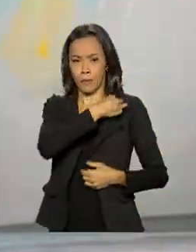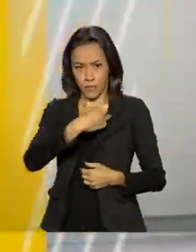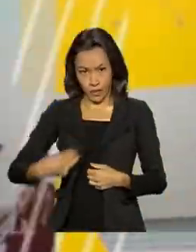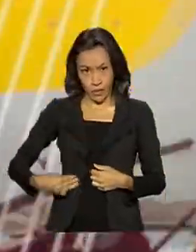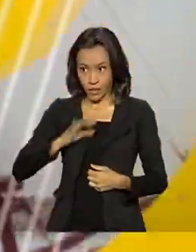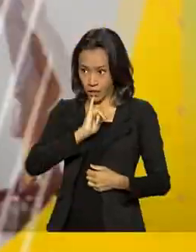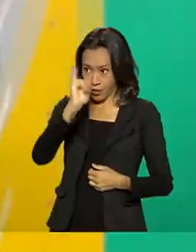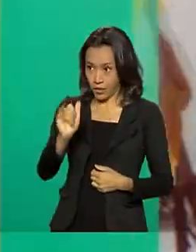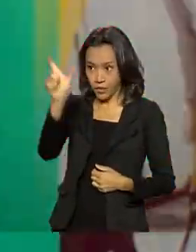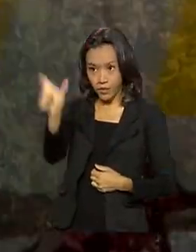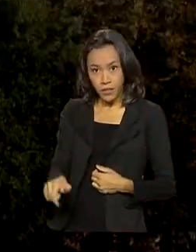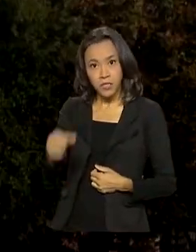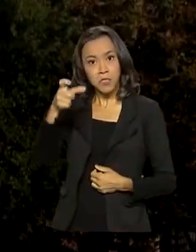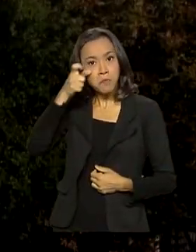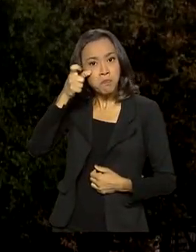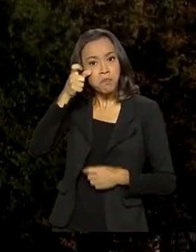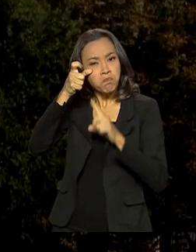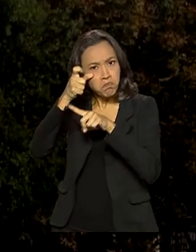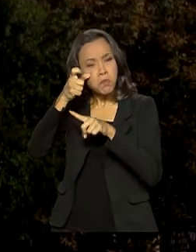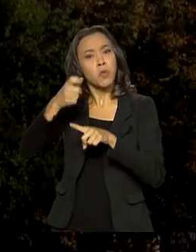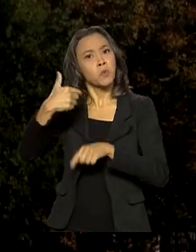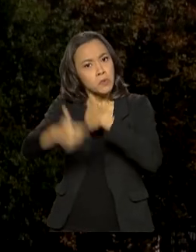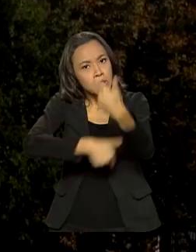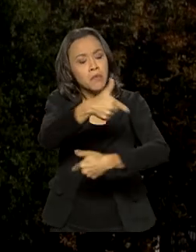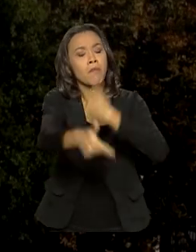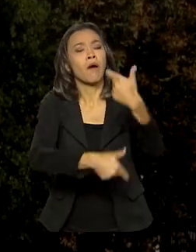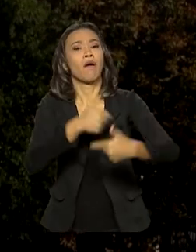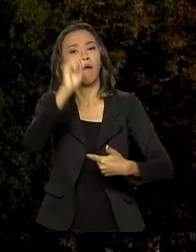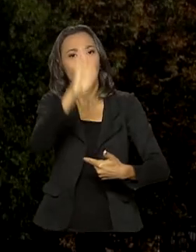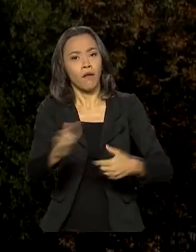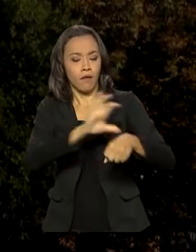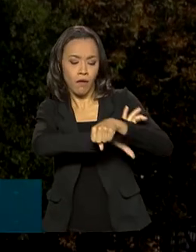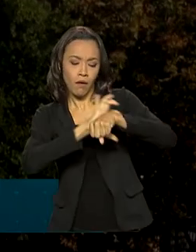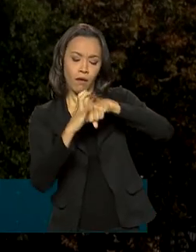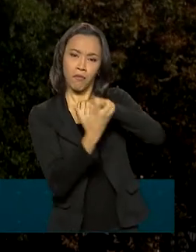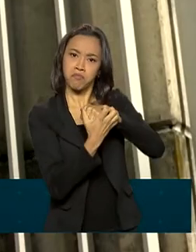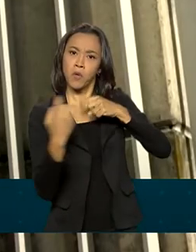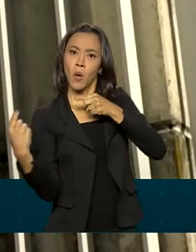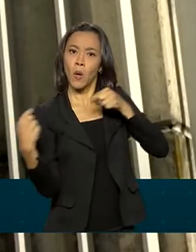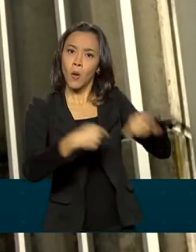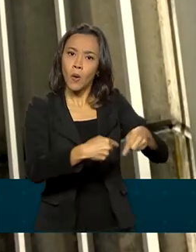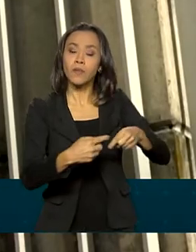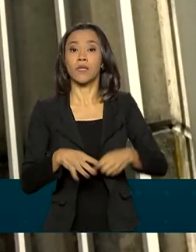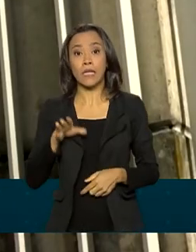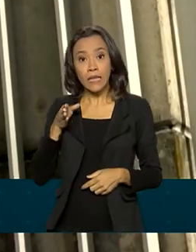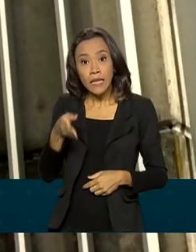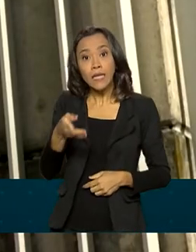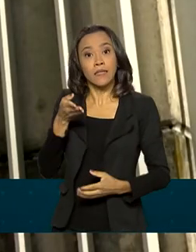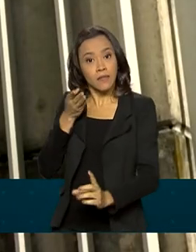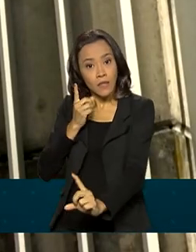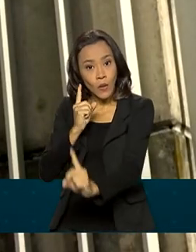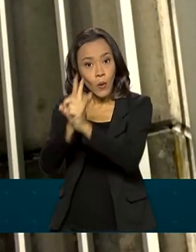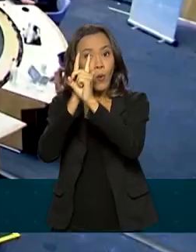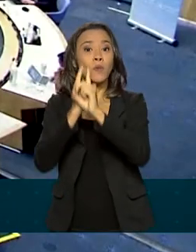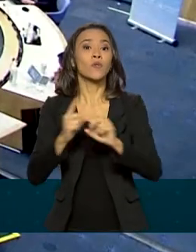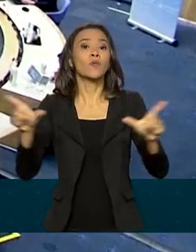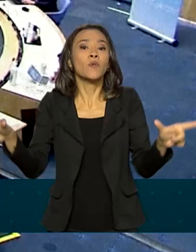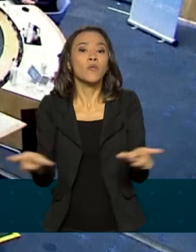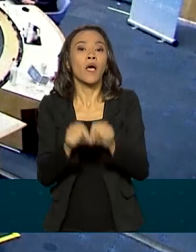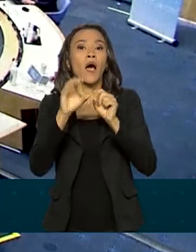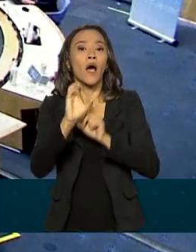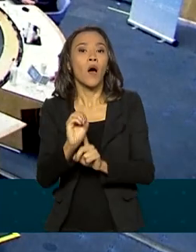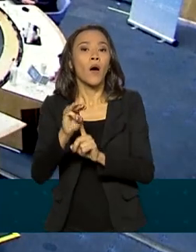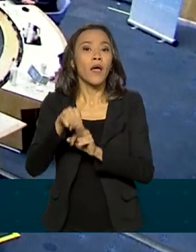Damares Alves, a atuação do Brasil no enfrentamento à pandemia de Covid-19. No encontro na sede da OMS em